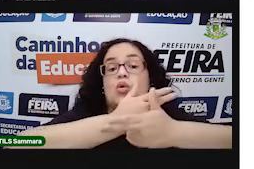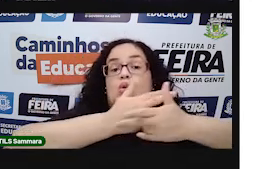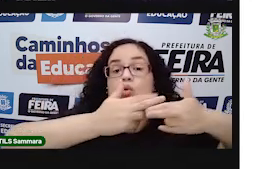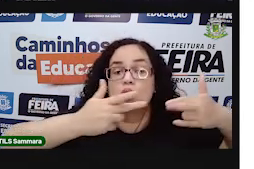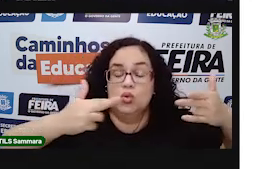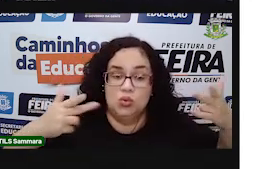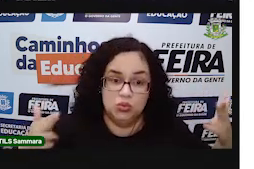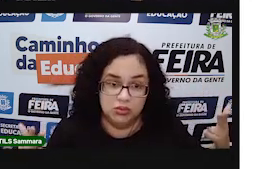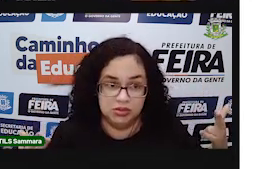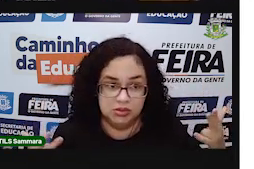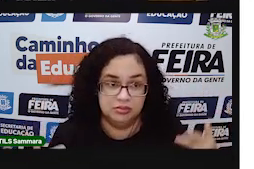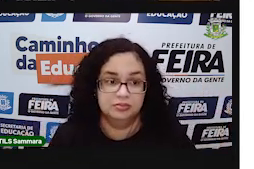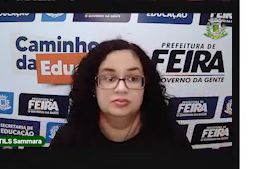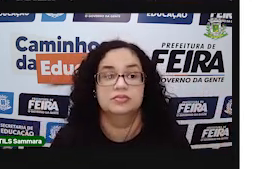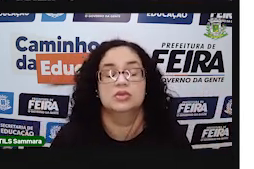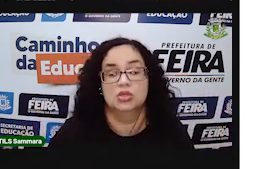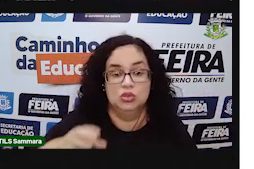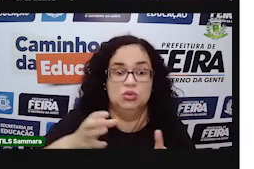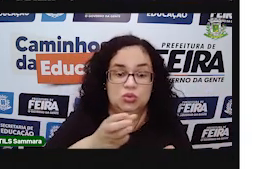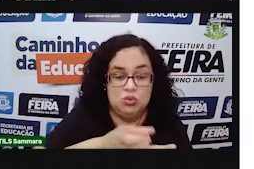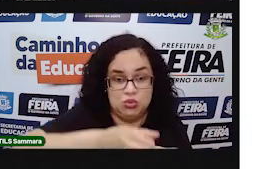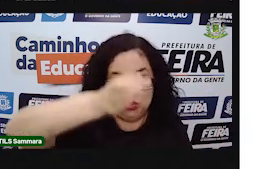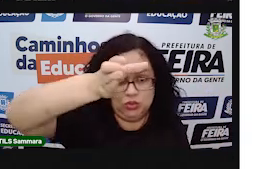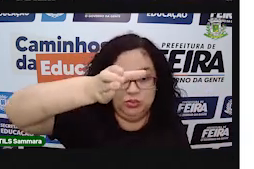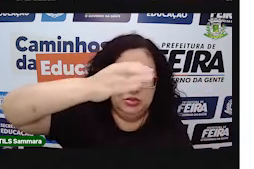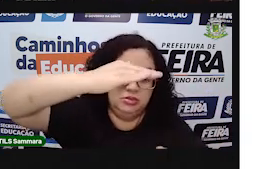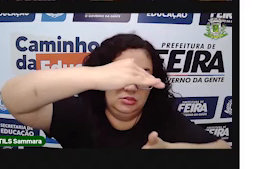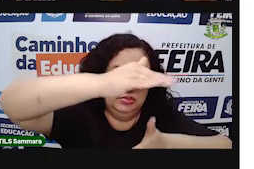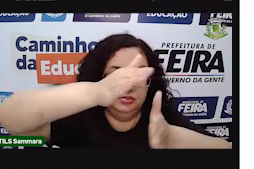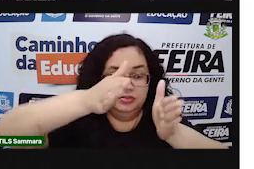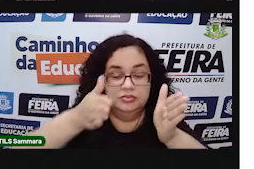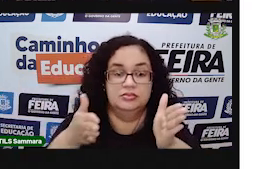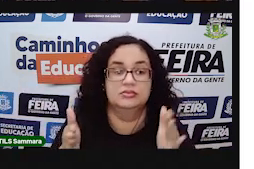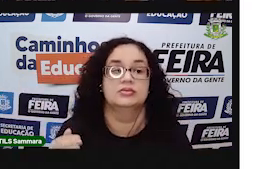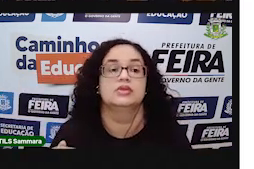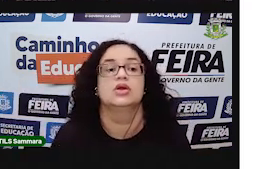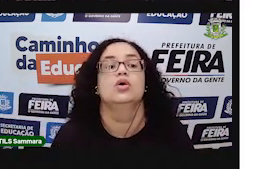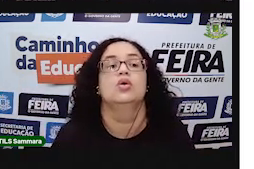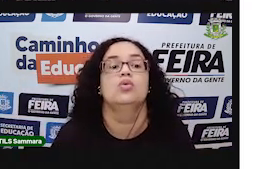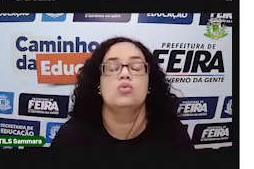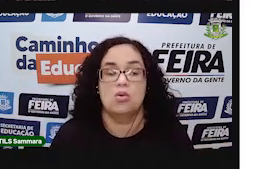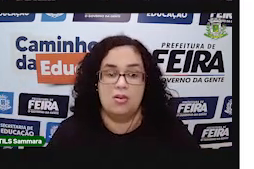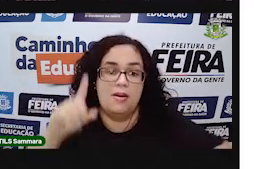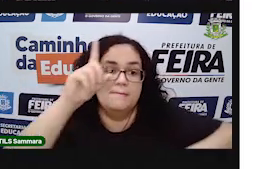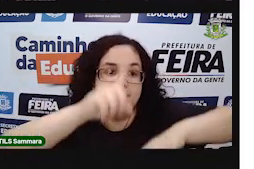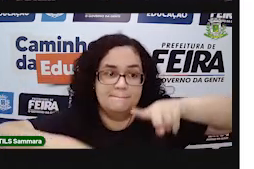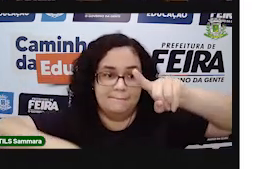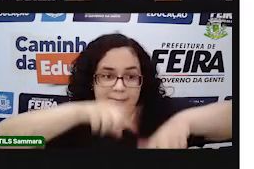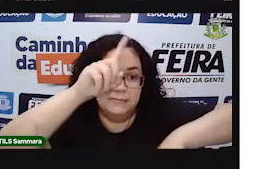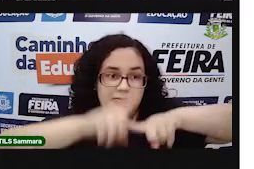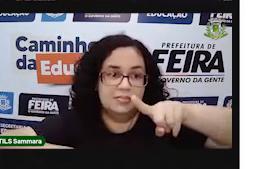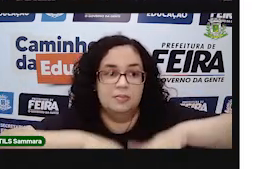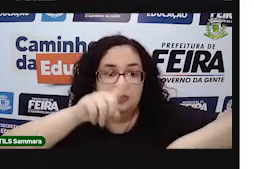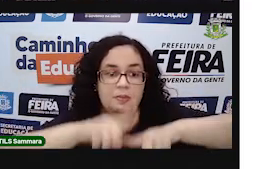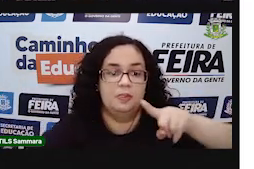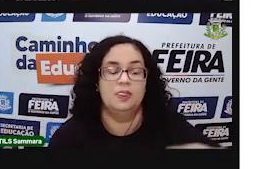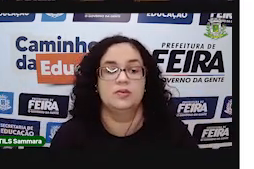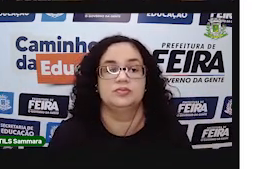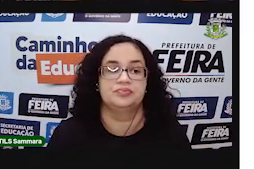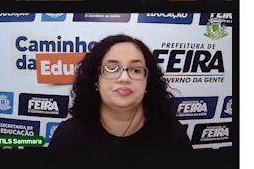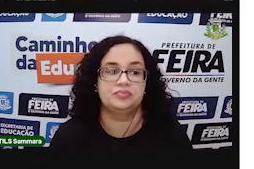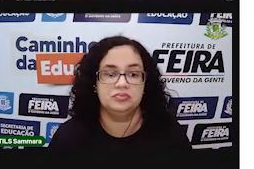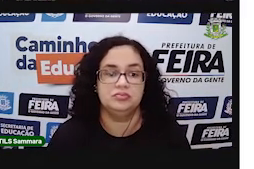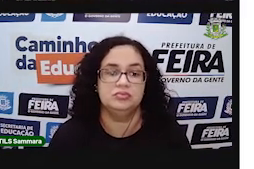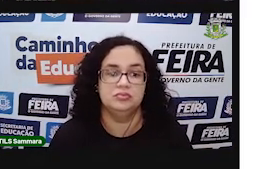fazem parte dos corpos redondos e quais objetos ou coisas fazem parte